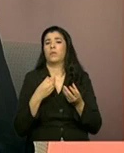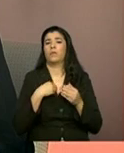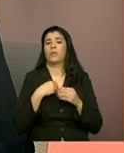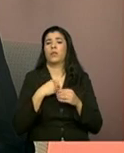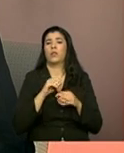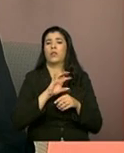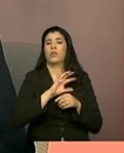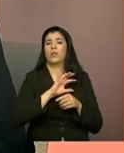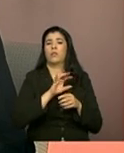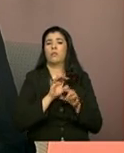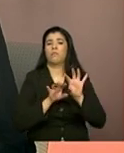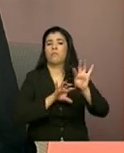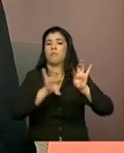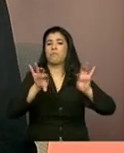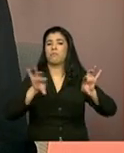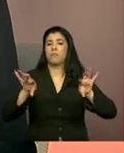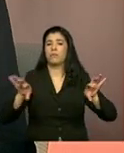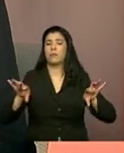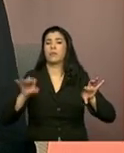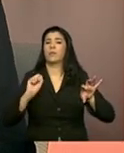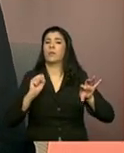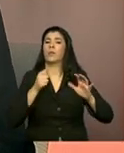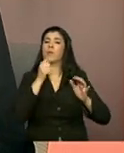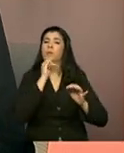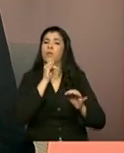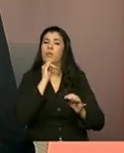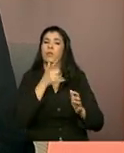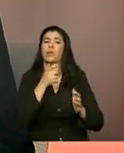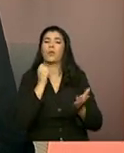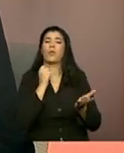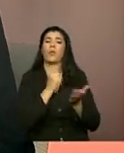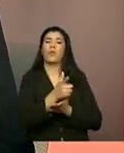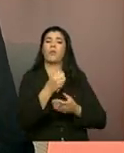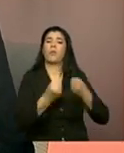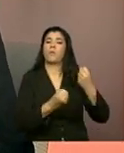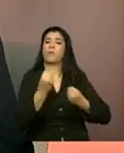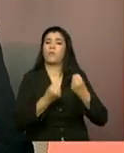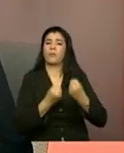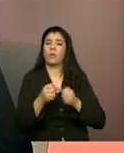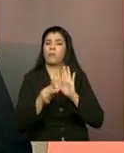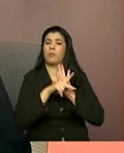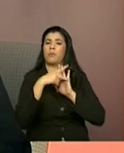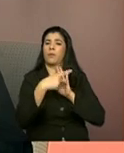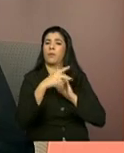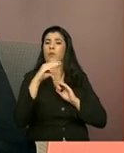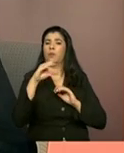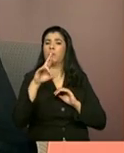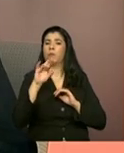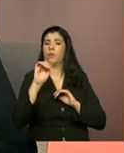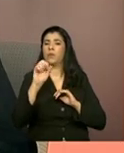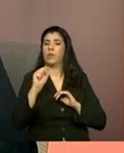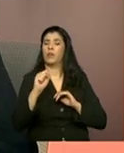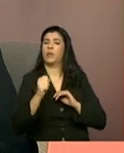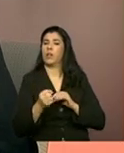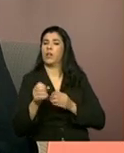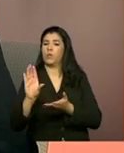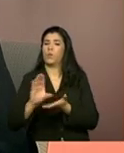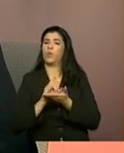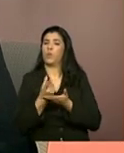pelo território, por exemplo, pode comprar, é possível comprar um carro para o Craso com recursos do PAIF?